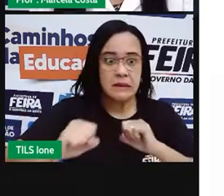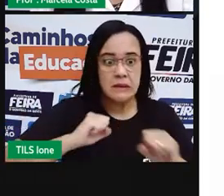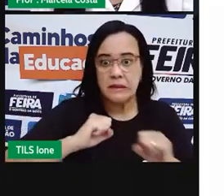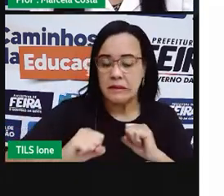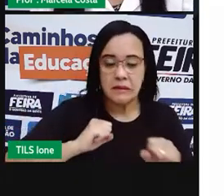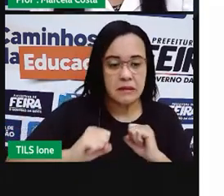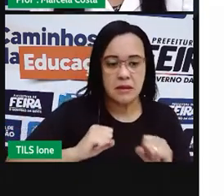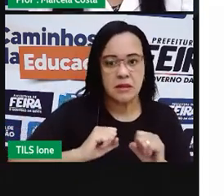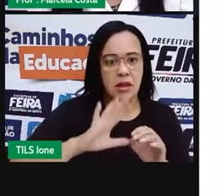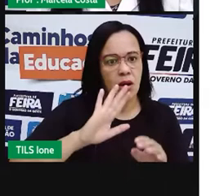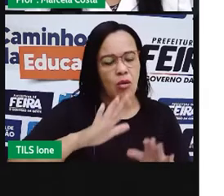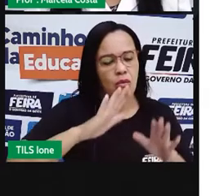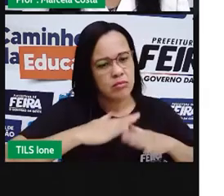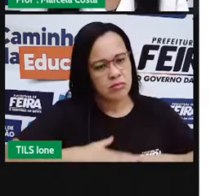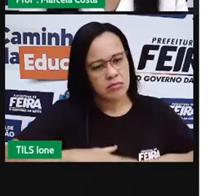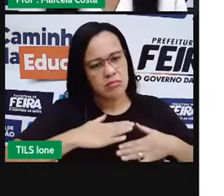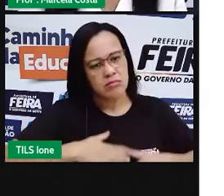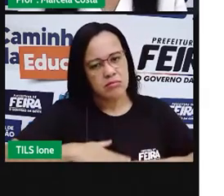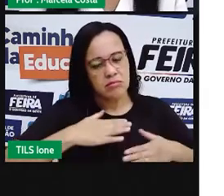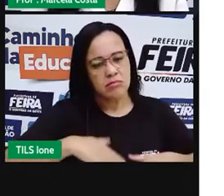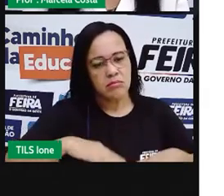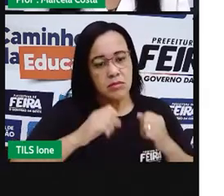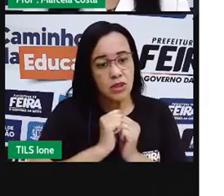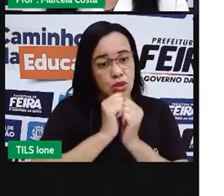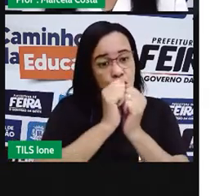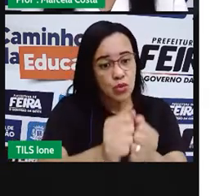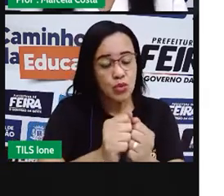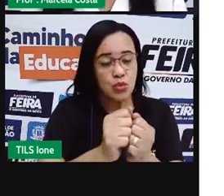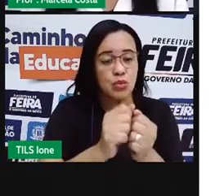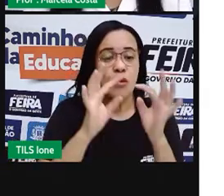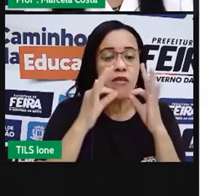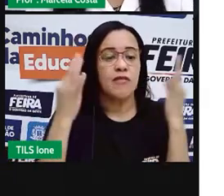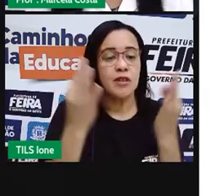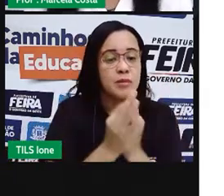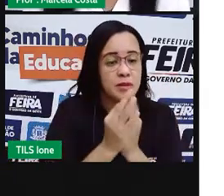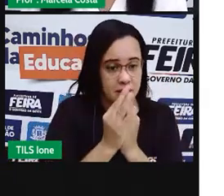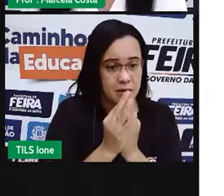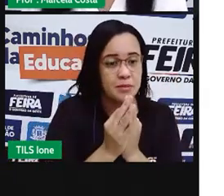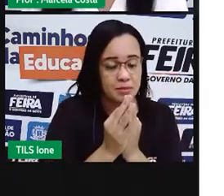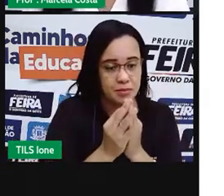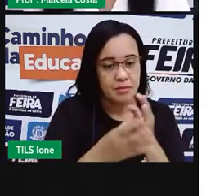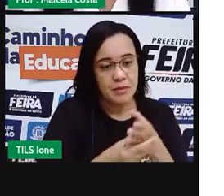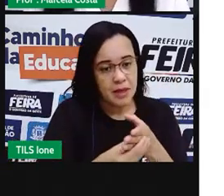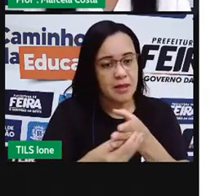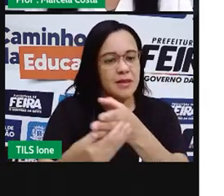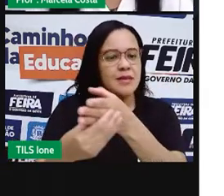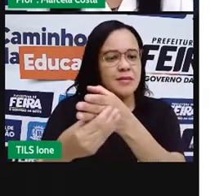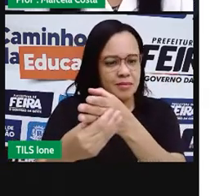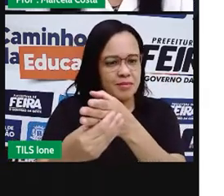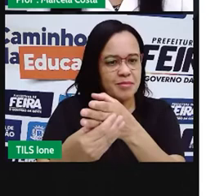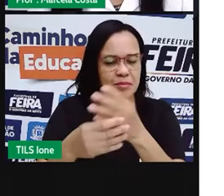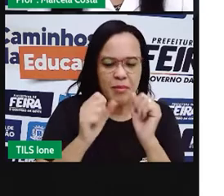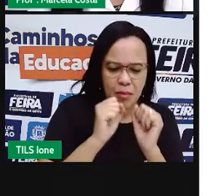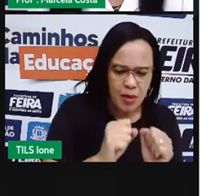Você aguarda, vai acompanhando o seu responsável, e quando é edital, você pode brincar aqui.